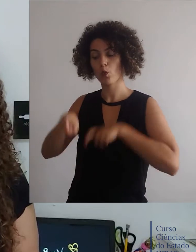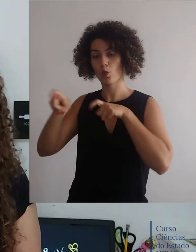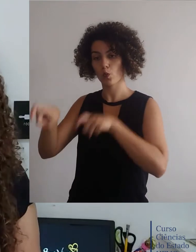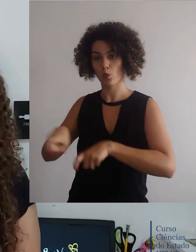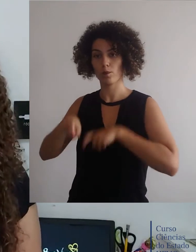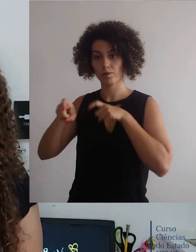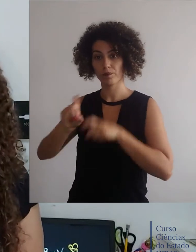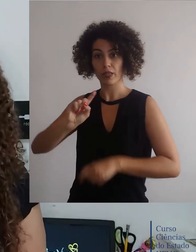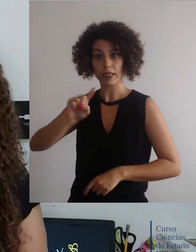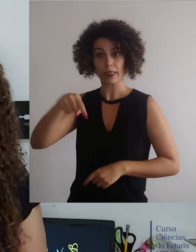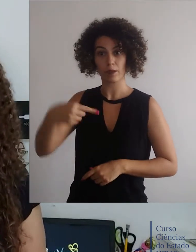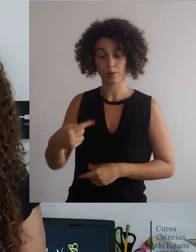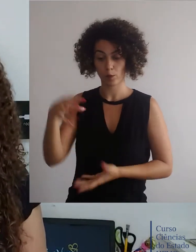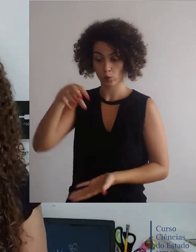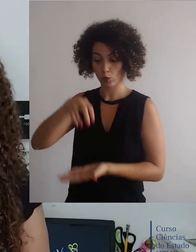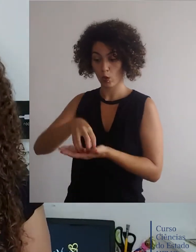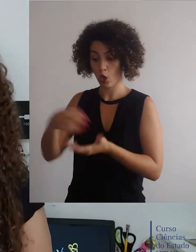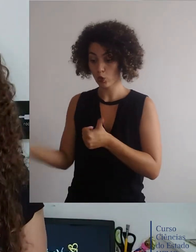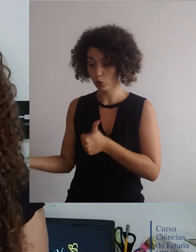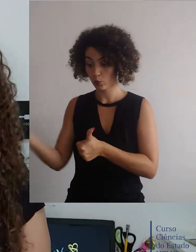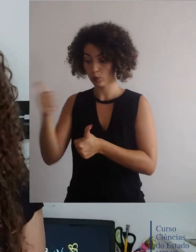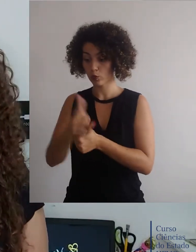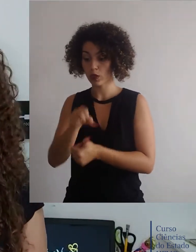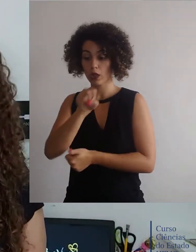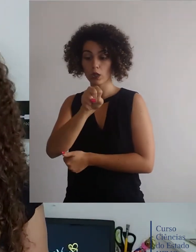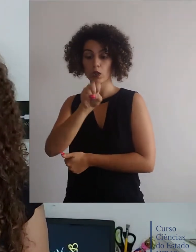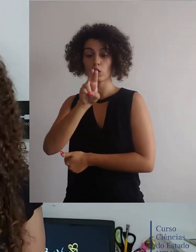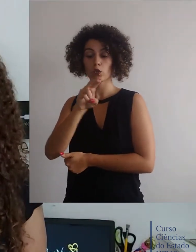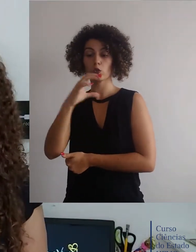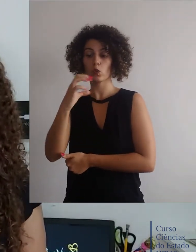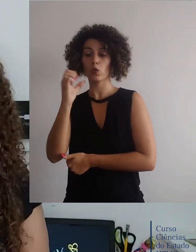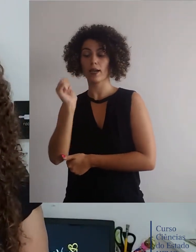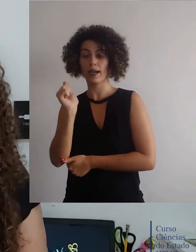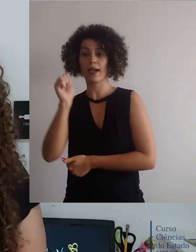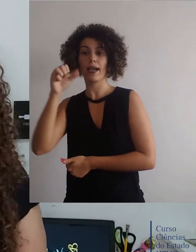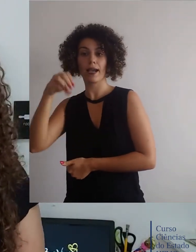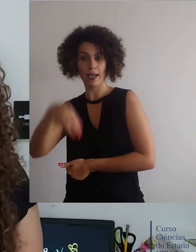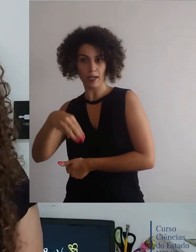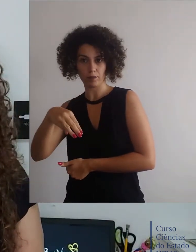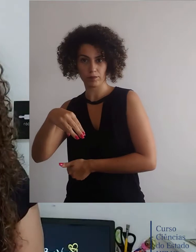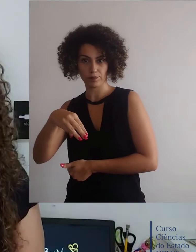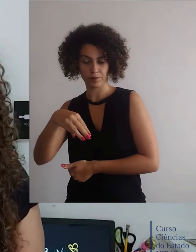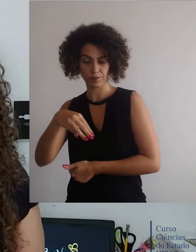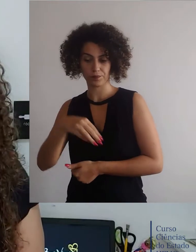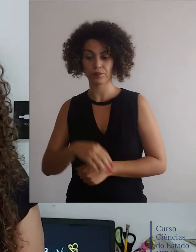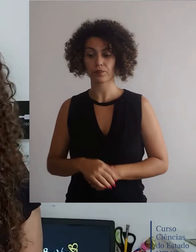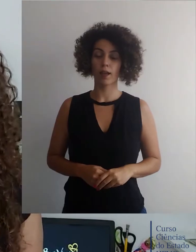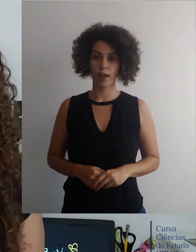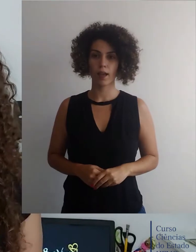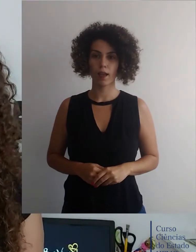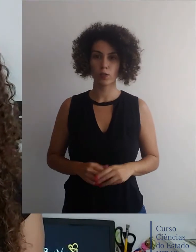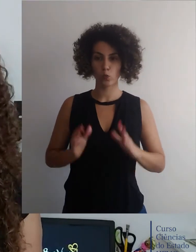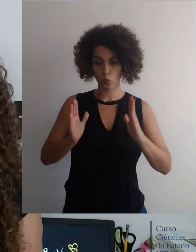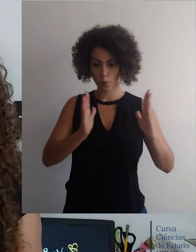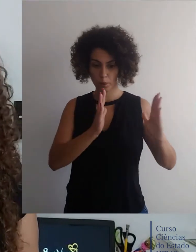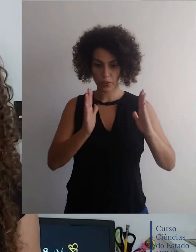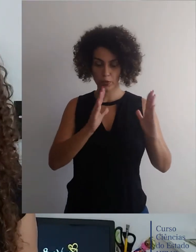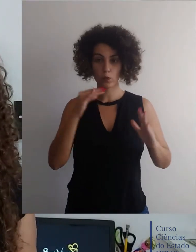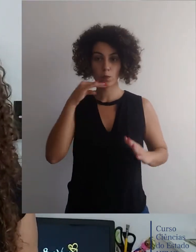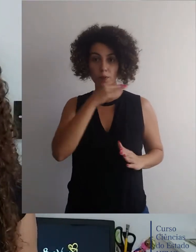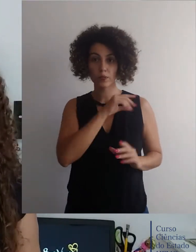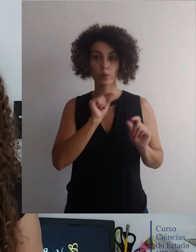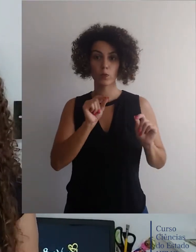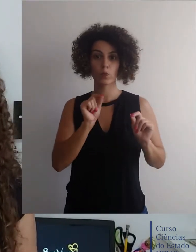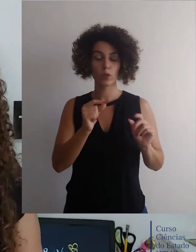60, este departamento seria substituído pela SUCAM, Superintendência de Campanhas. E por falar em